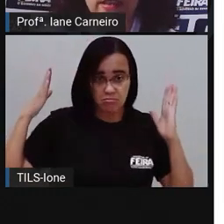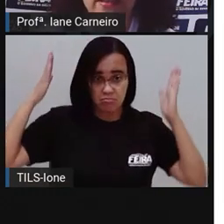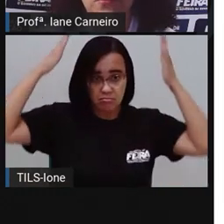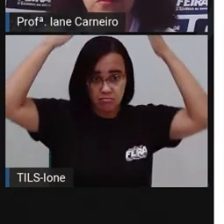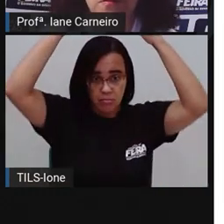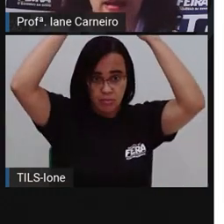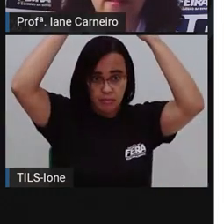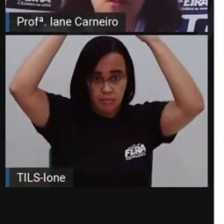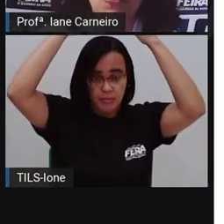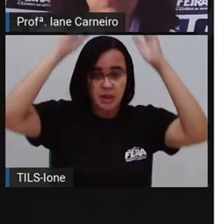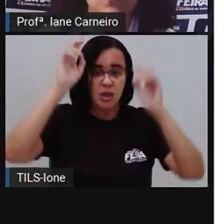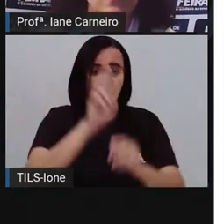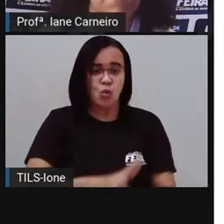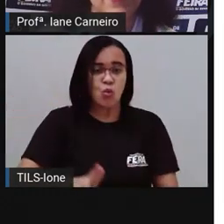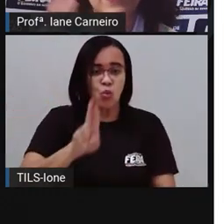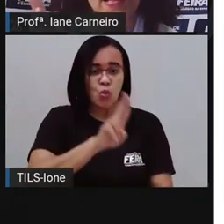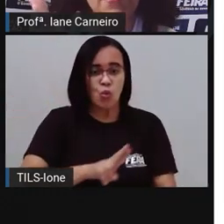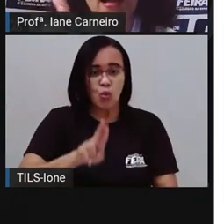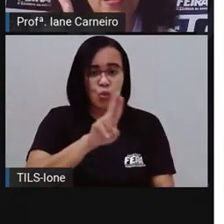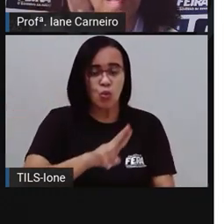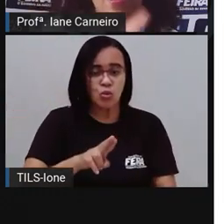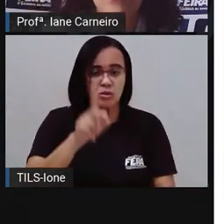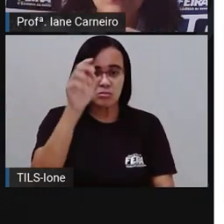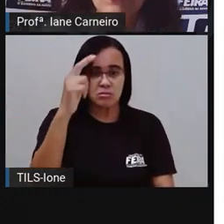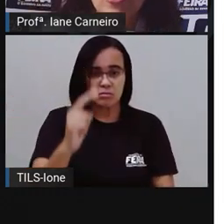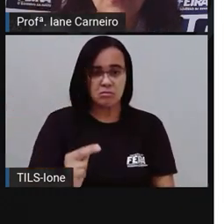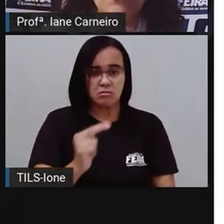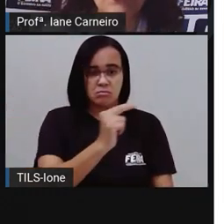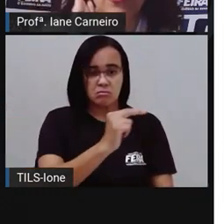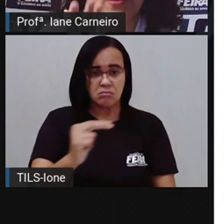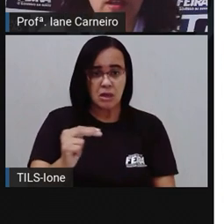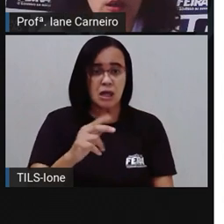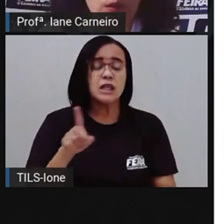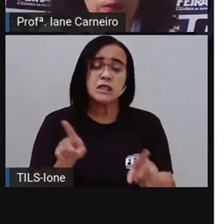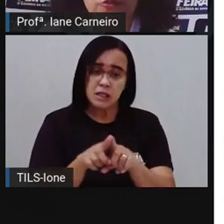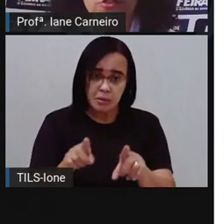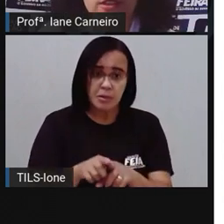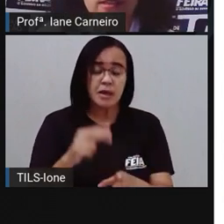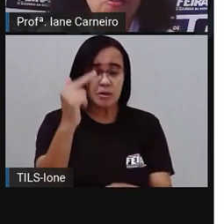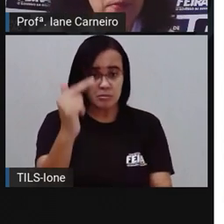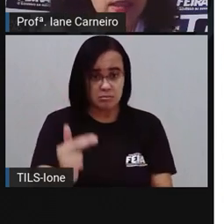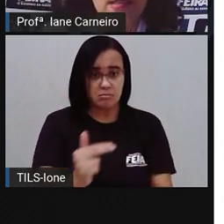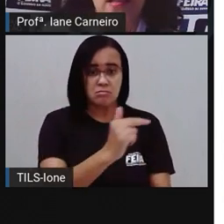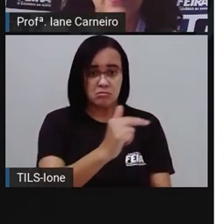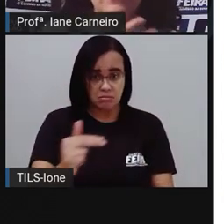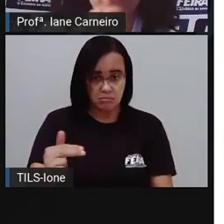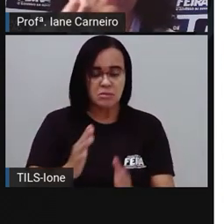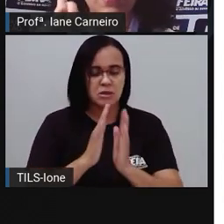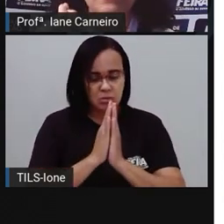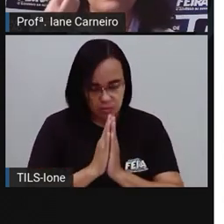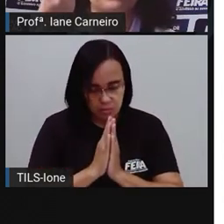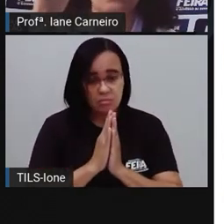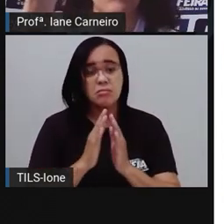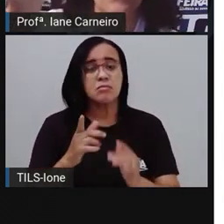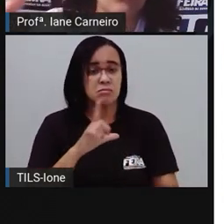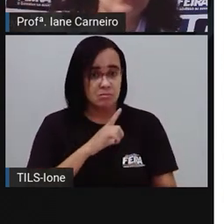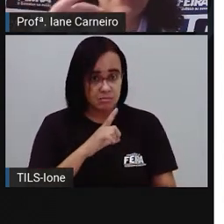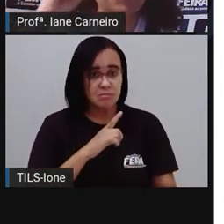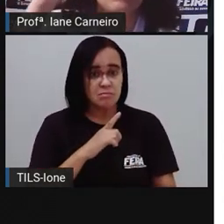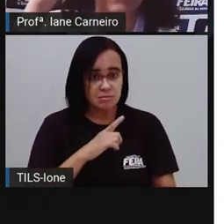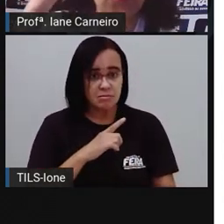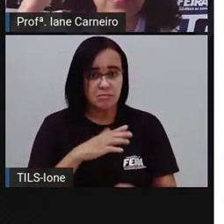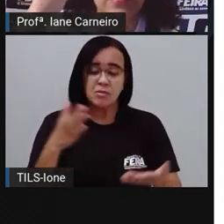batina, né? Que os padres costumam usar para celebrar alguns tipos de missa, né? Então, tem missas que são